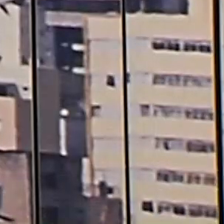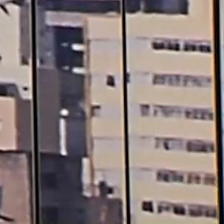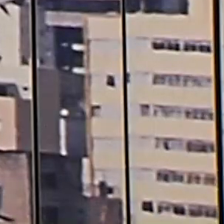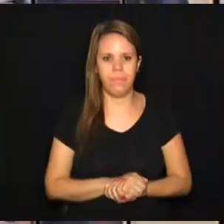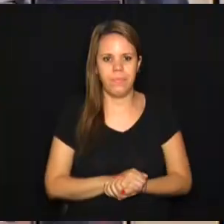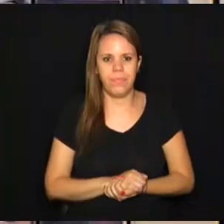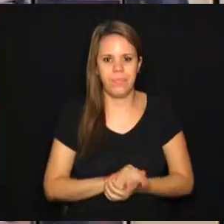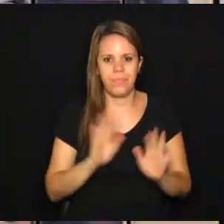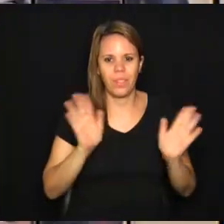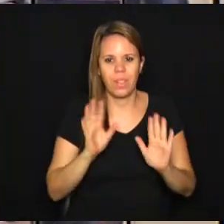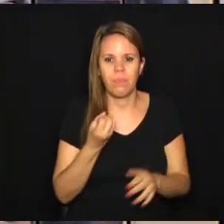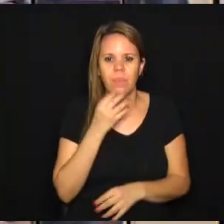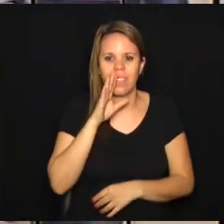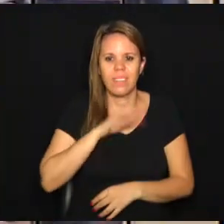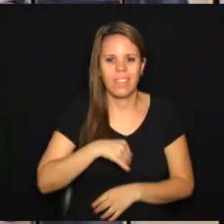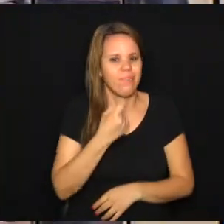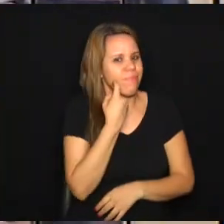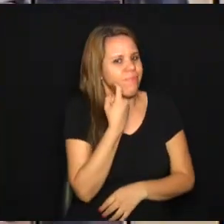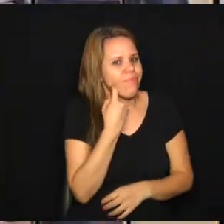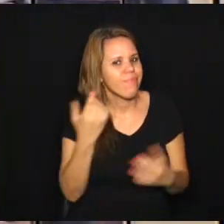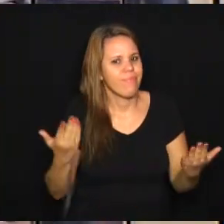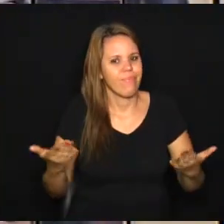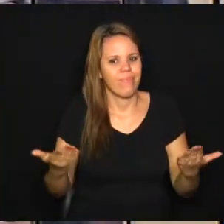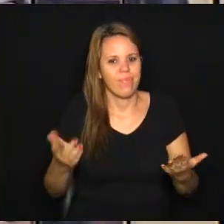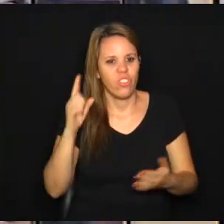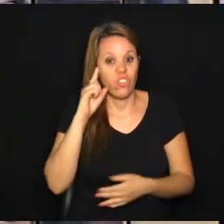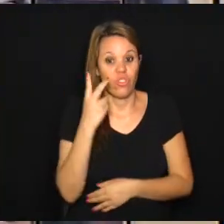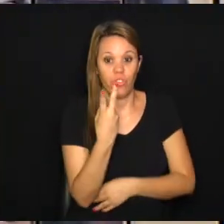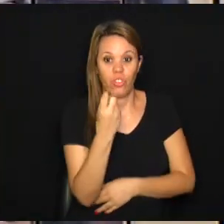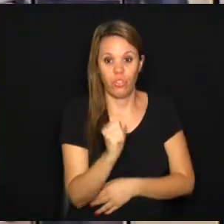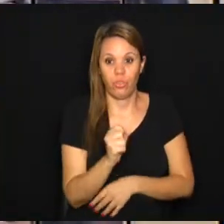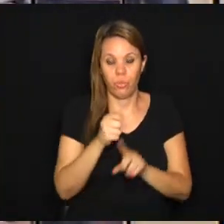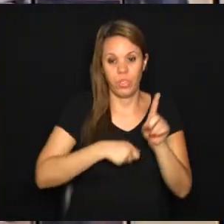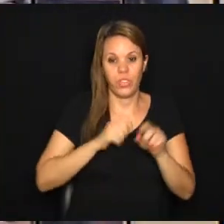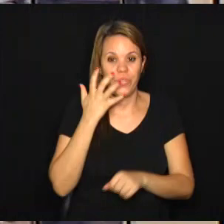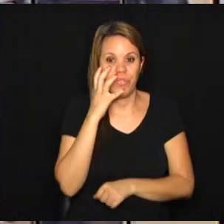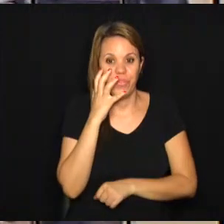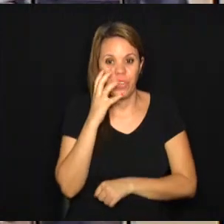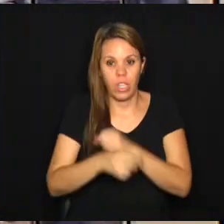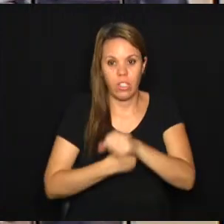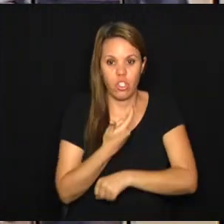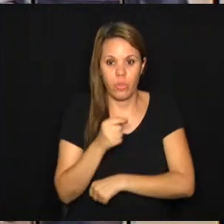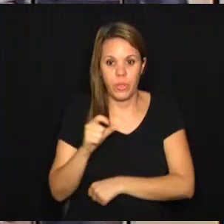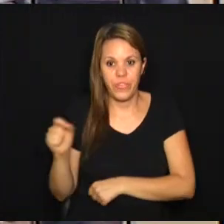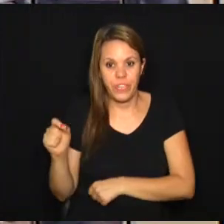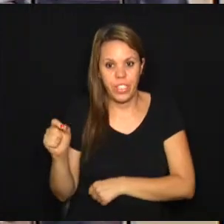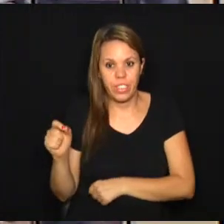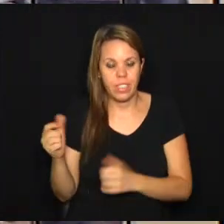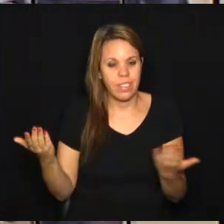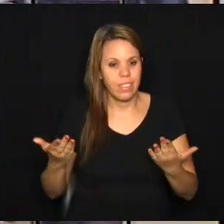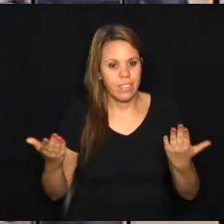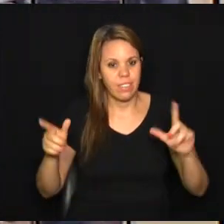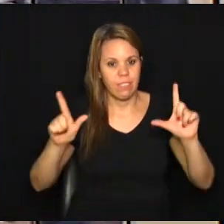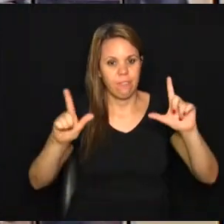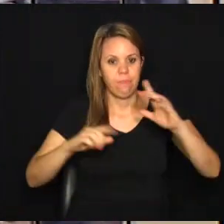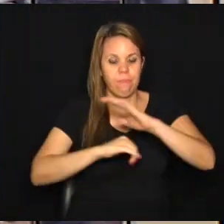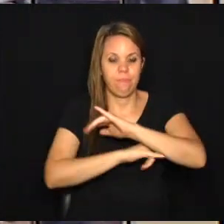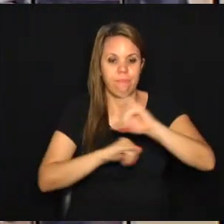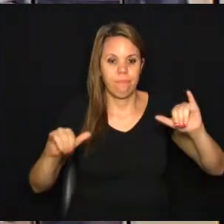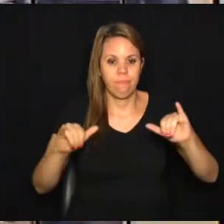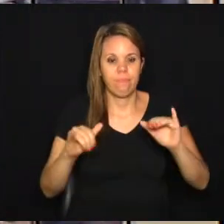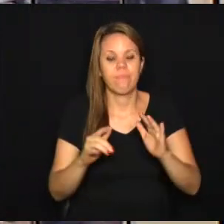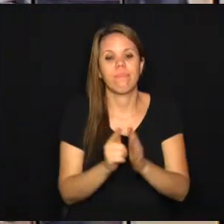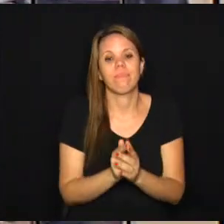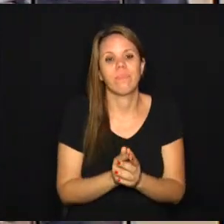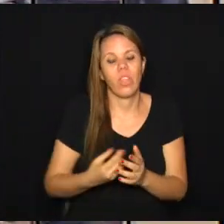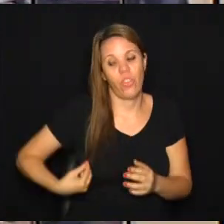Olá, boa tarde. sexta-feira chegou, dia 28 de fevereiro de 2020. Está no ar o Jornal Câmara Notícia